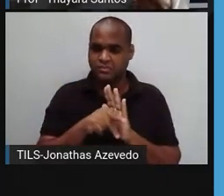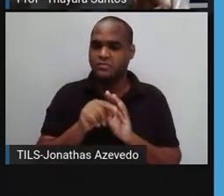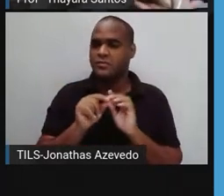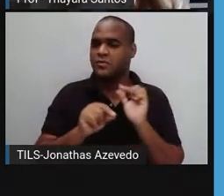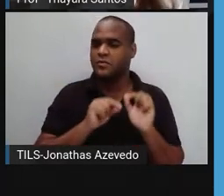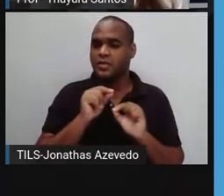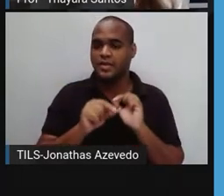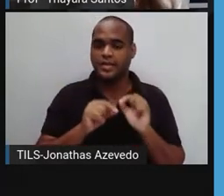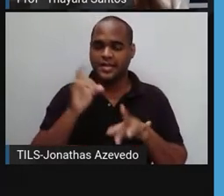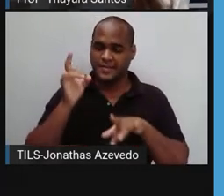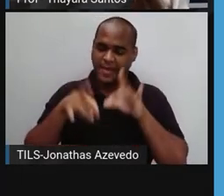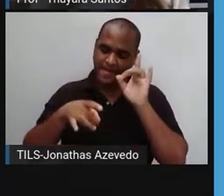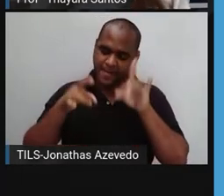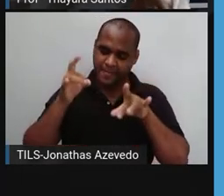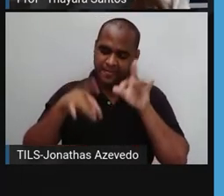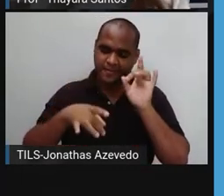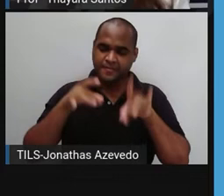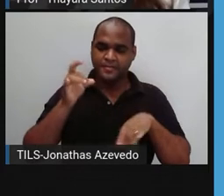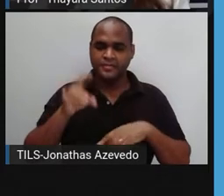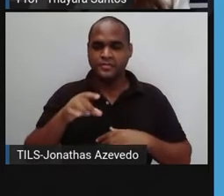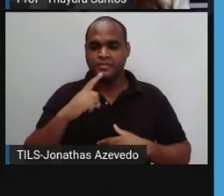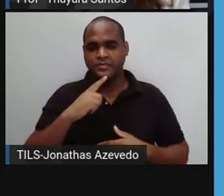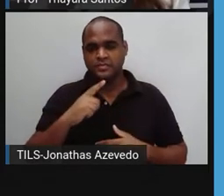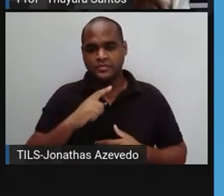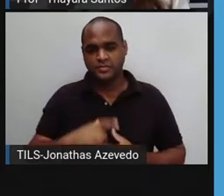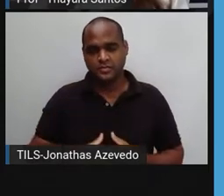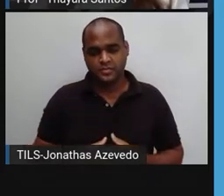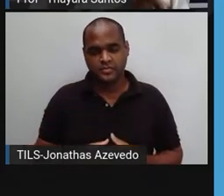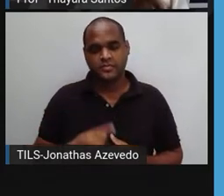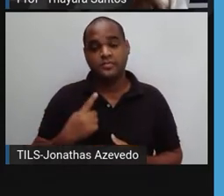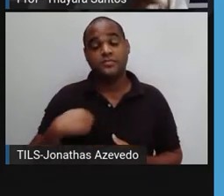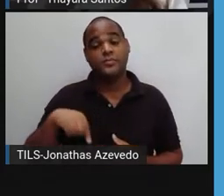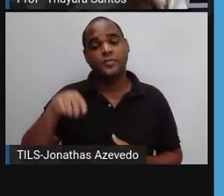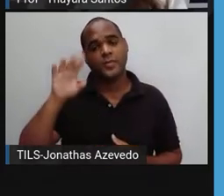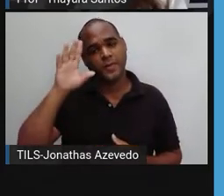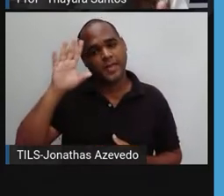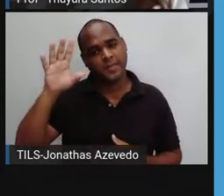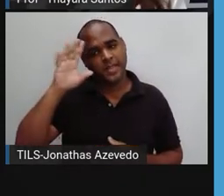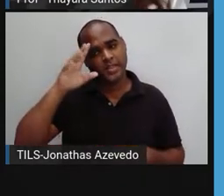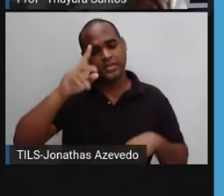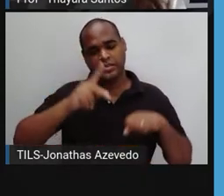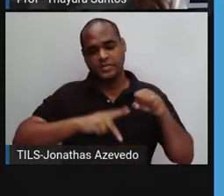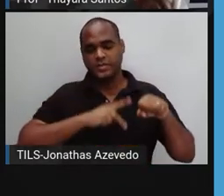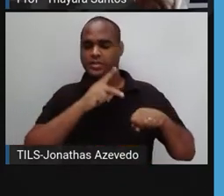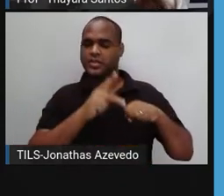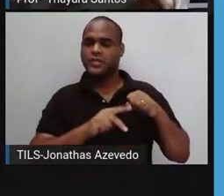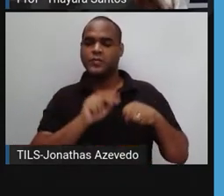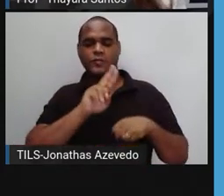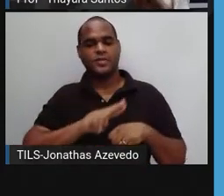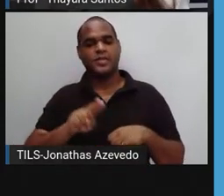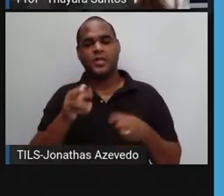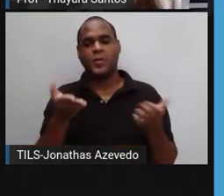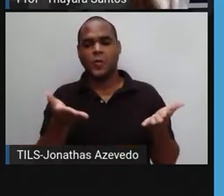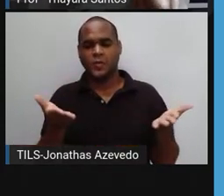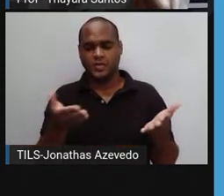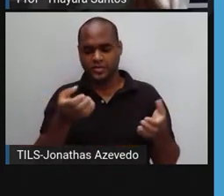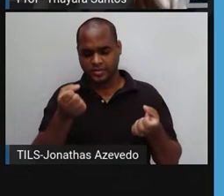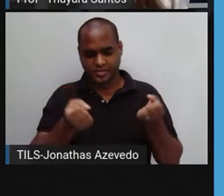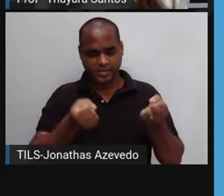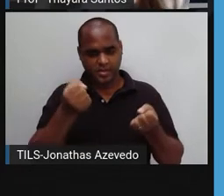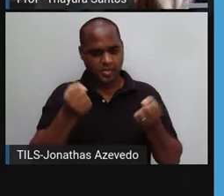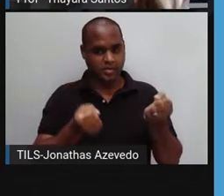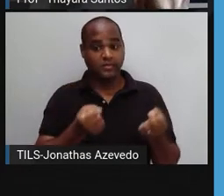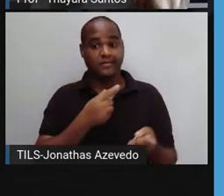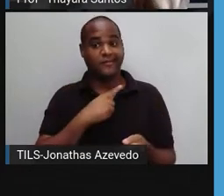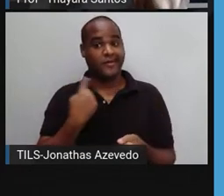eventualmente, poluindo ela. Se a gente pensar num pneu que a gente utiliza no carro hoje, a gente vai morrer e